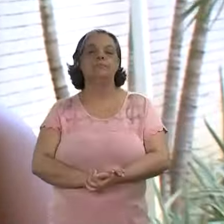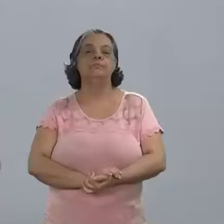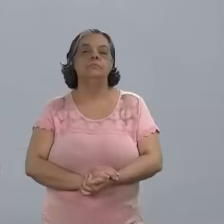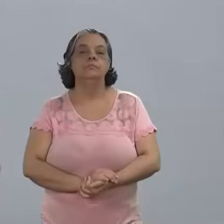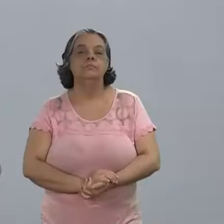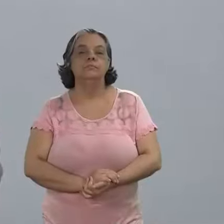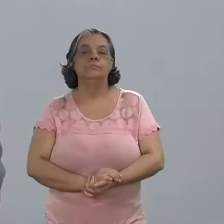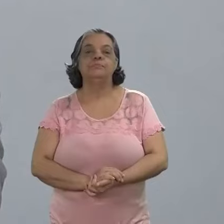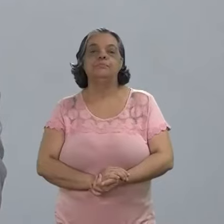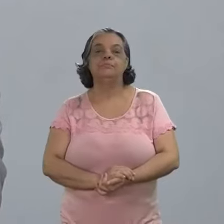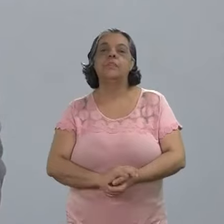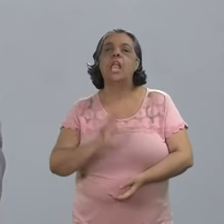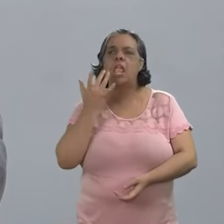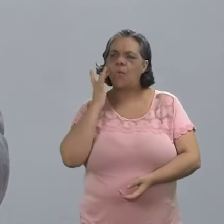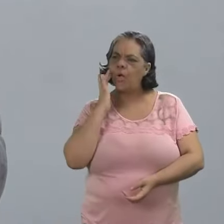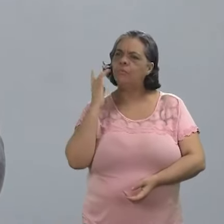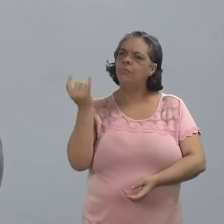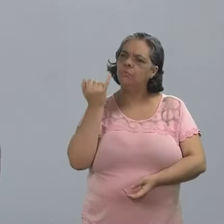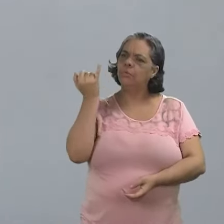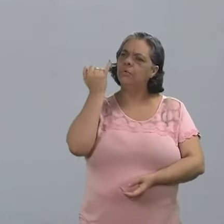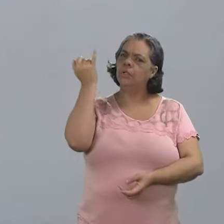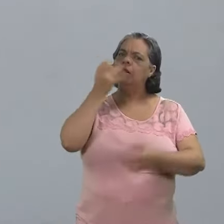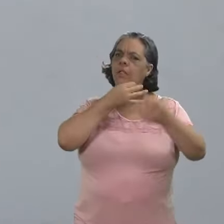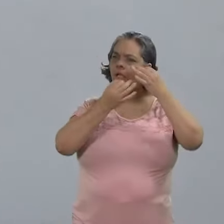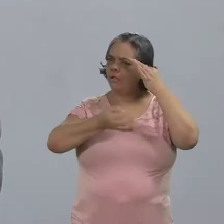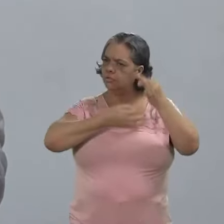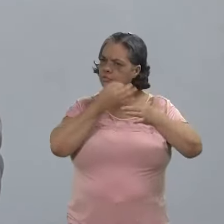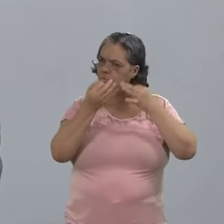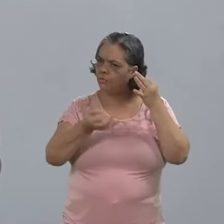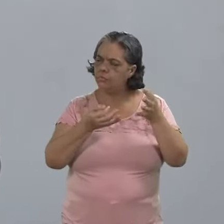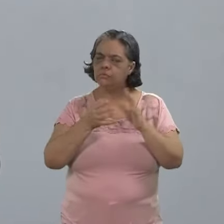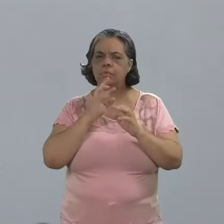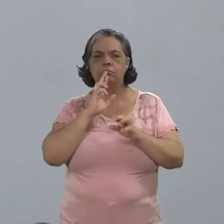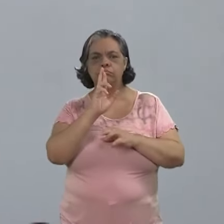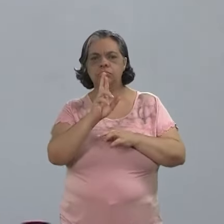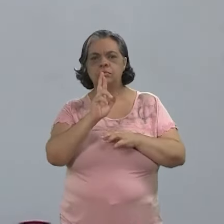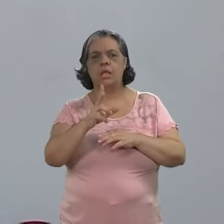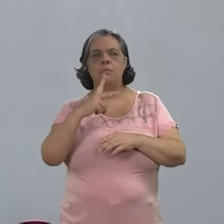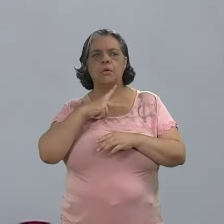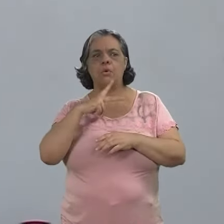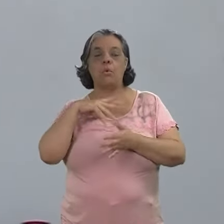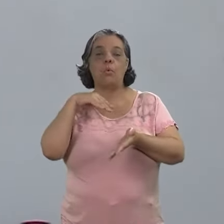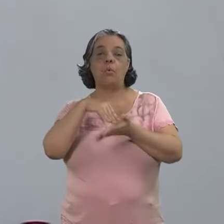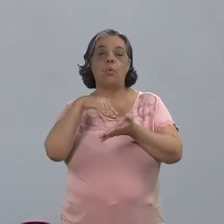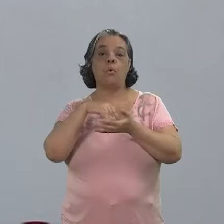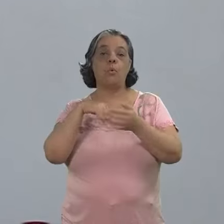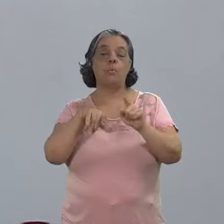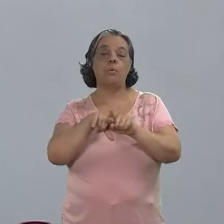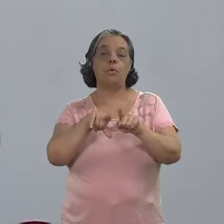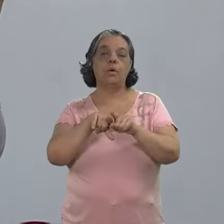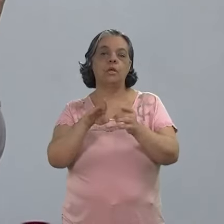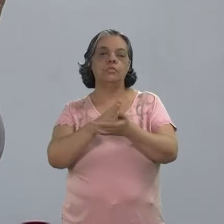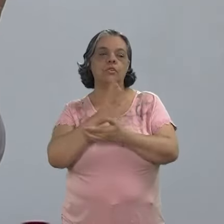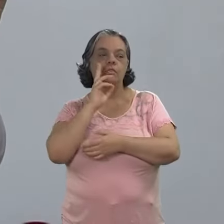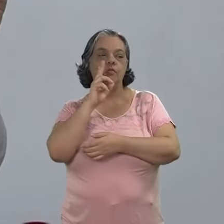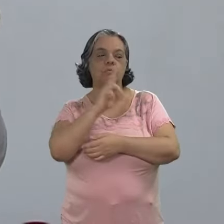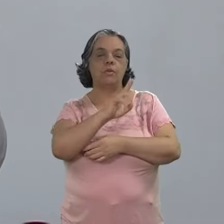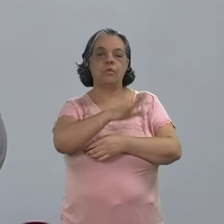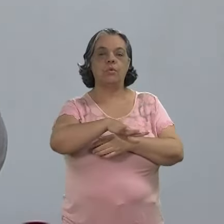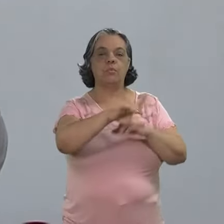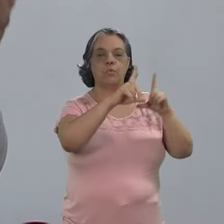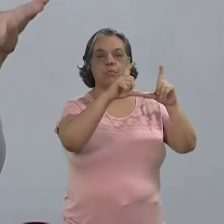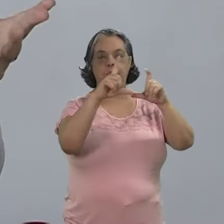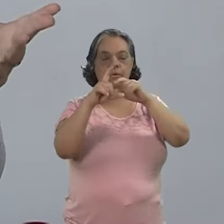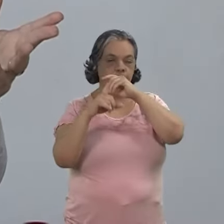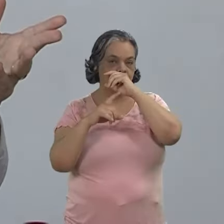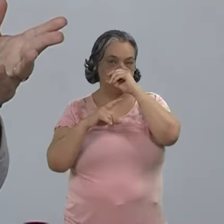isso. Eu achei bem interessante as respostas, acho que particularmente a última, porque a gente vai olhar